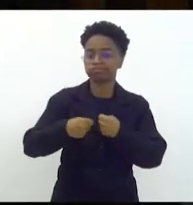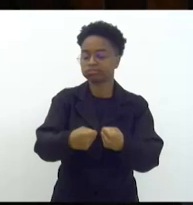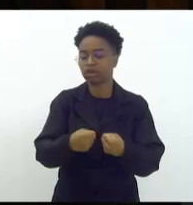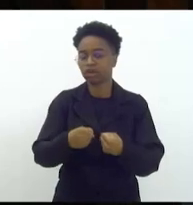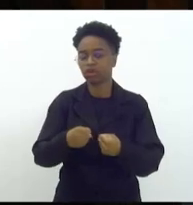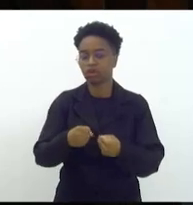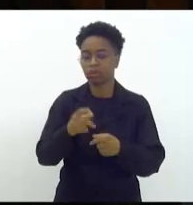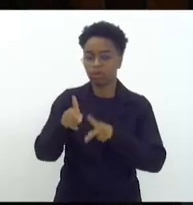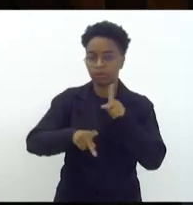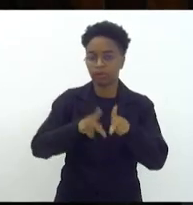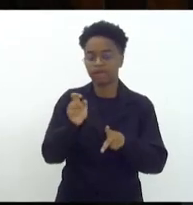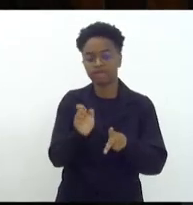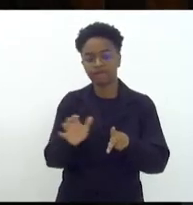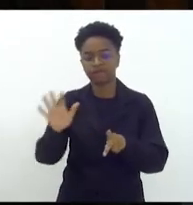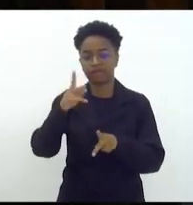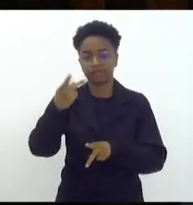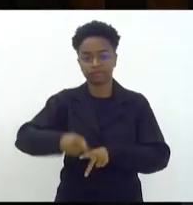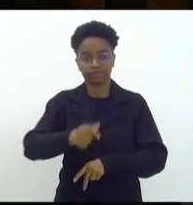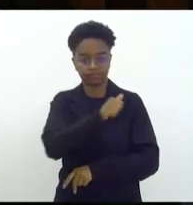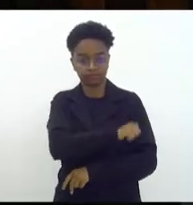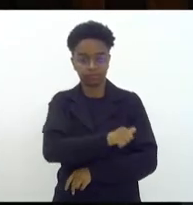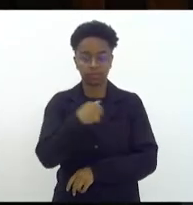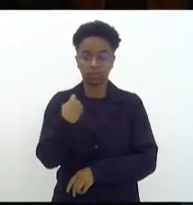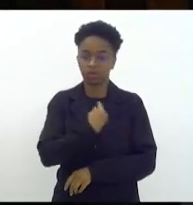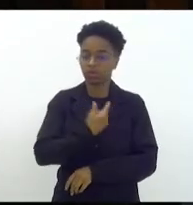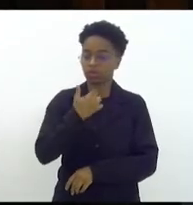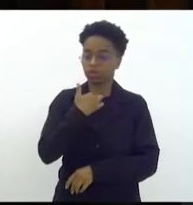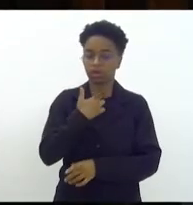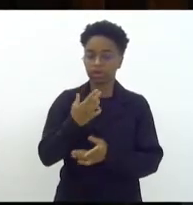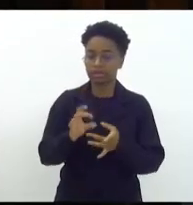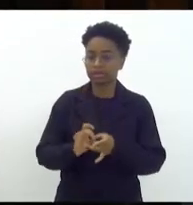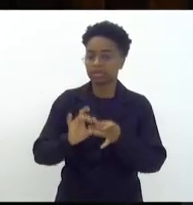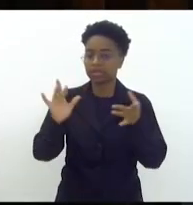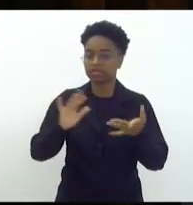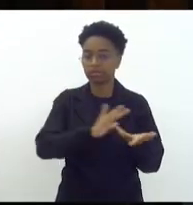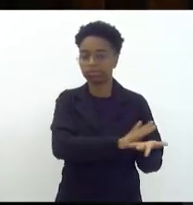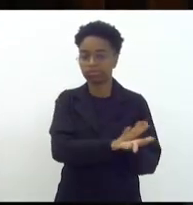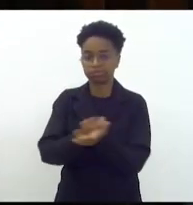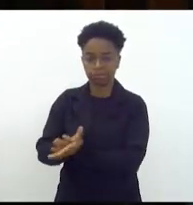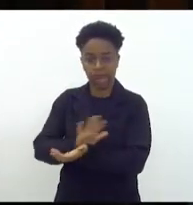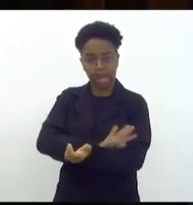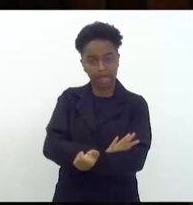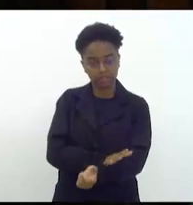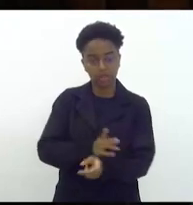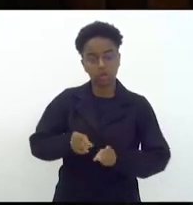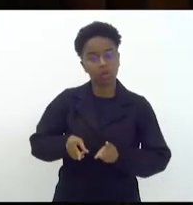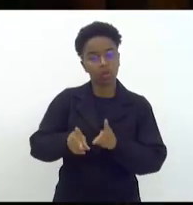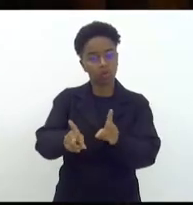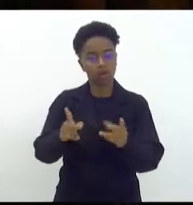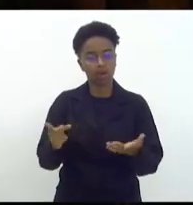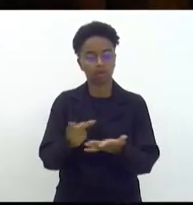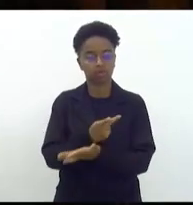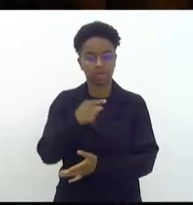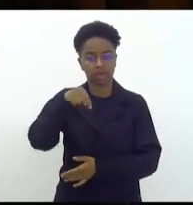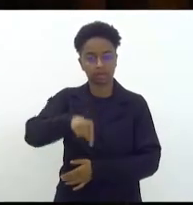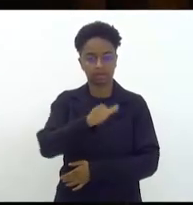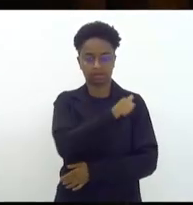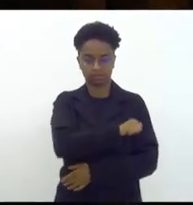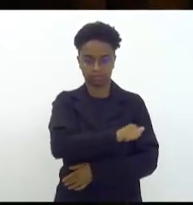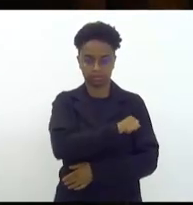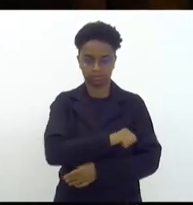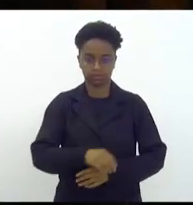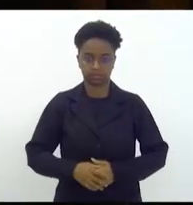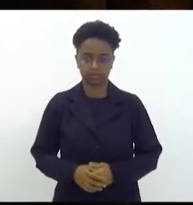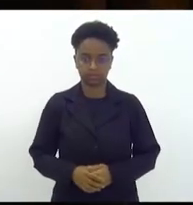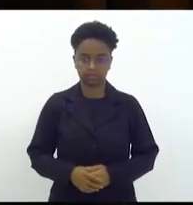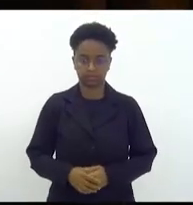estado do Rio de Janeiro para que a gente não permita que esse extermínio racista continue se reproduzindo no estado do Rio de Janeiro